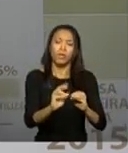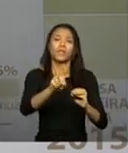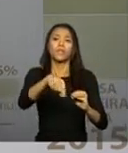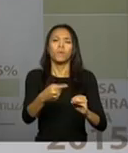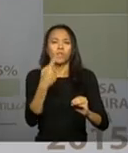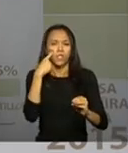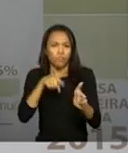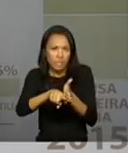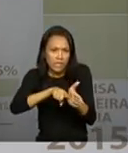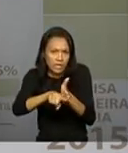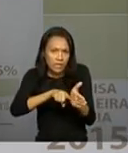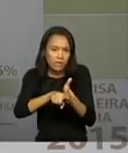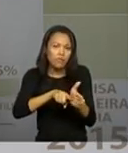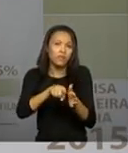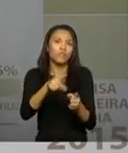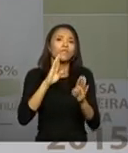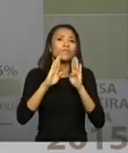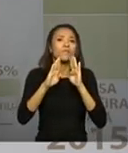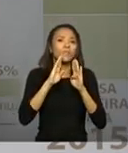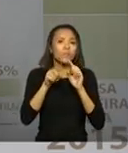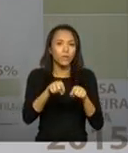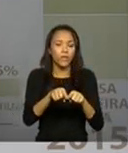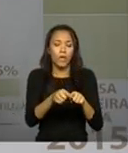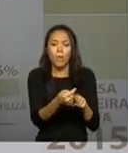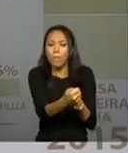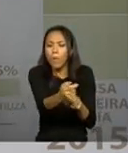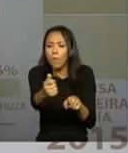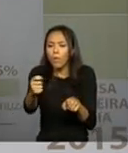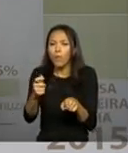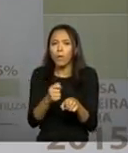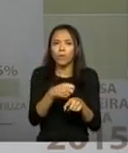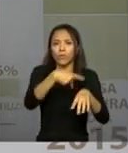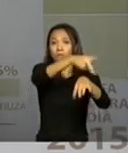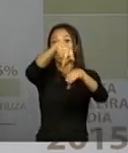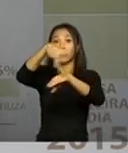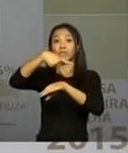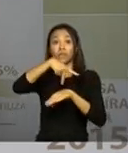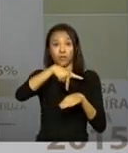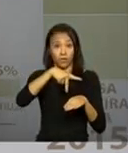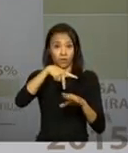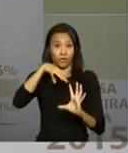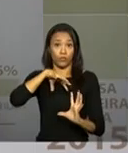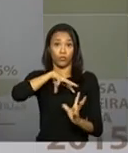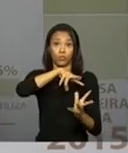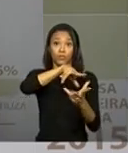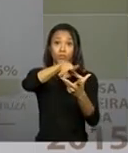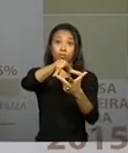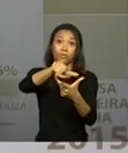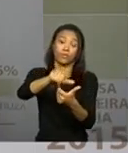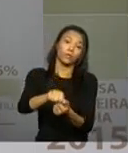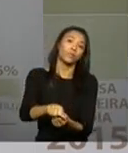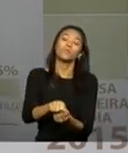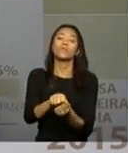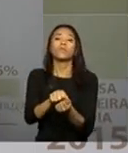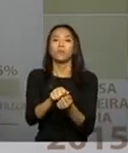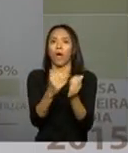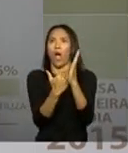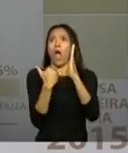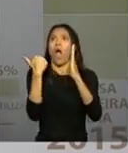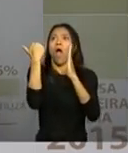do Facebook, eles falaram que poucos países no mundo têm índices tão altos de utilização.